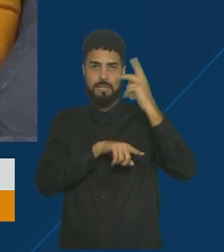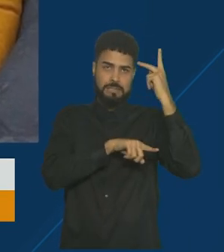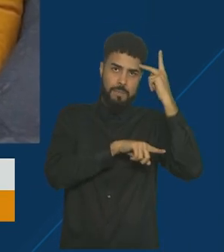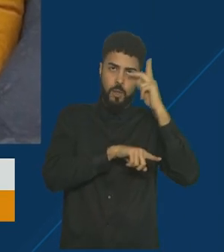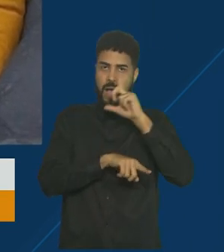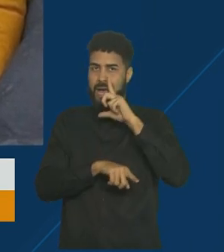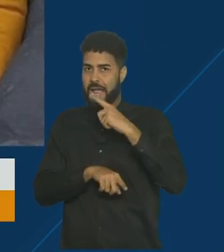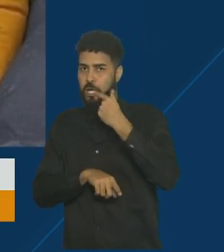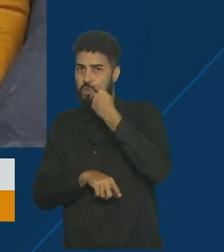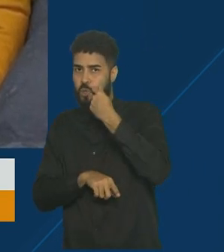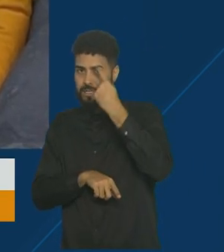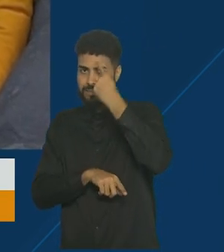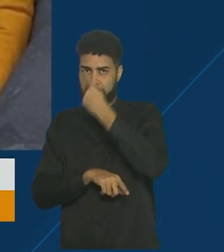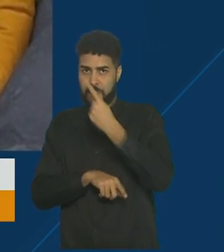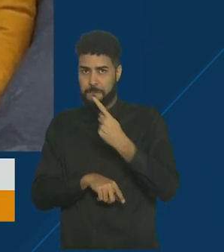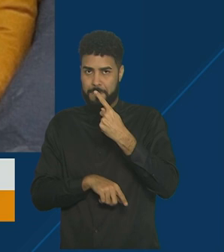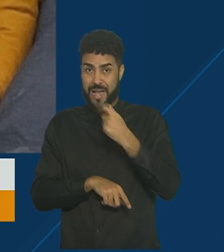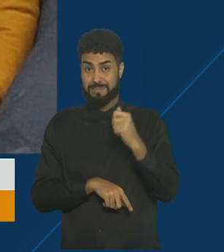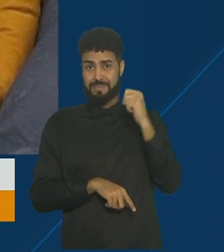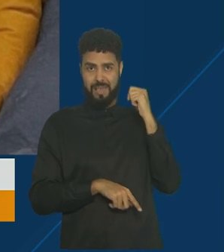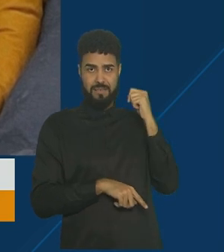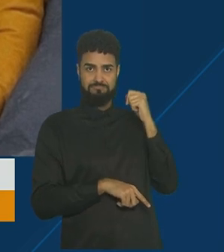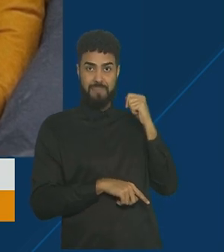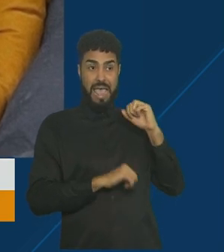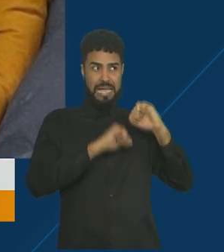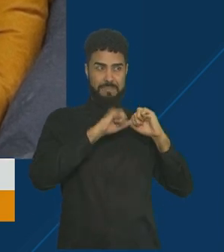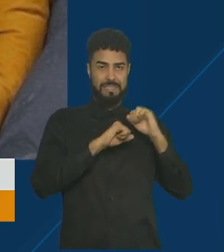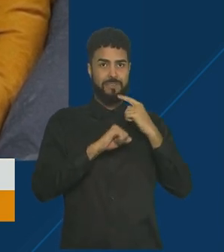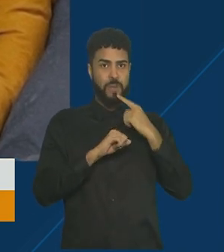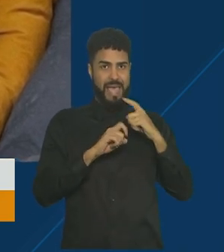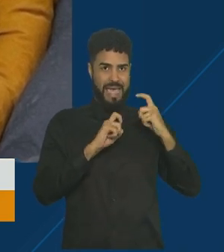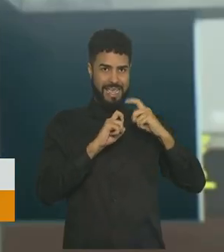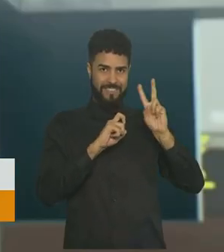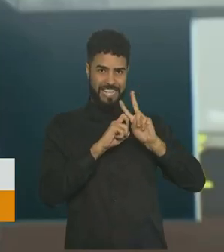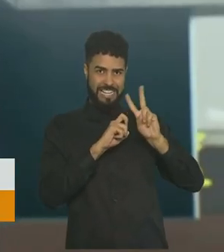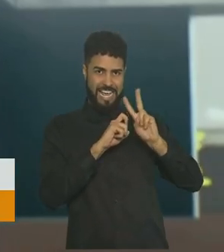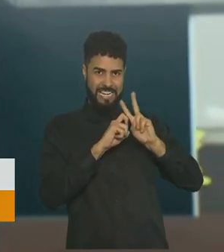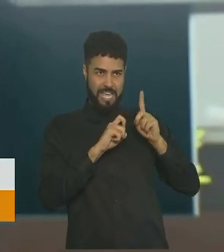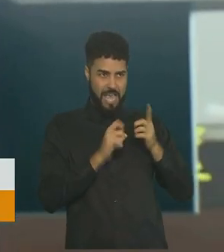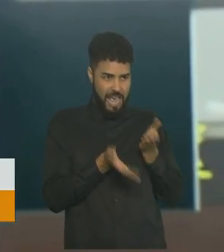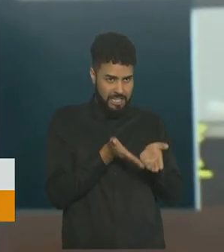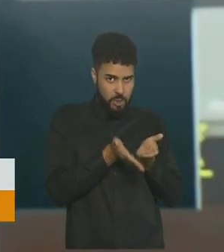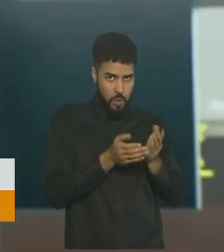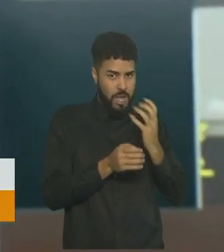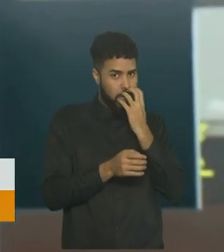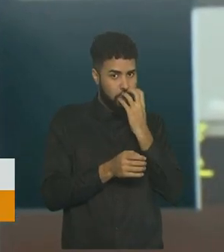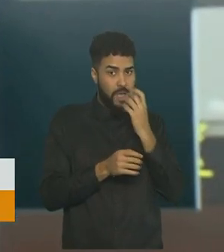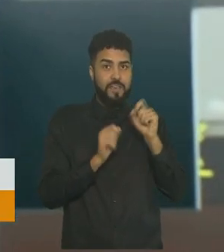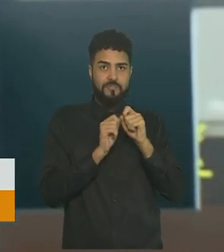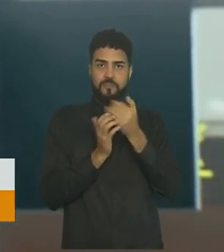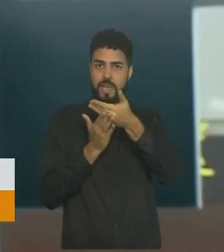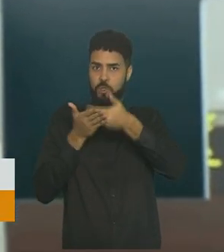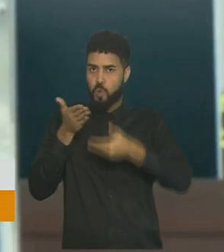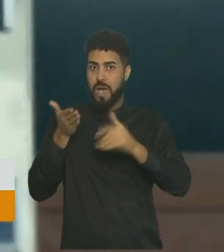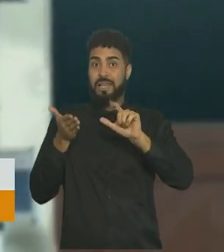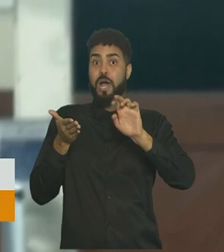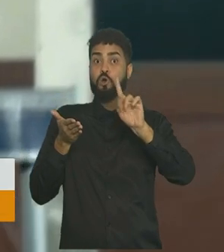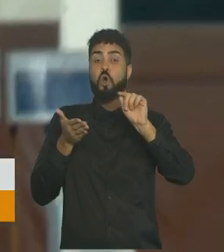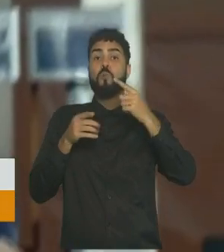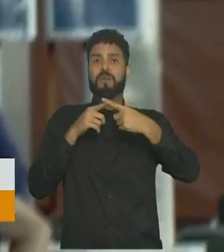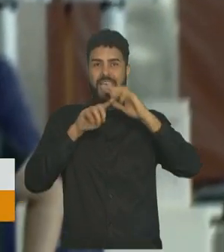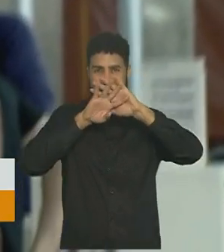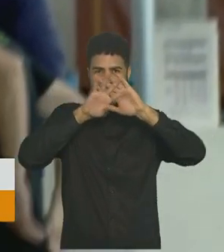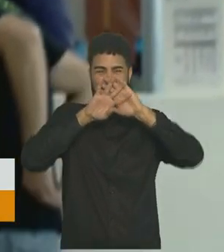Aracaju na semana passada. Segundo a empresa, a clínica veterinária que atendeu o cachorro emitiu um laudo apontando que ele